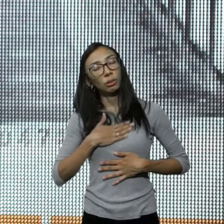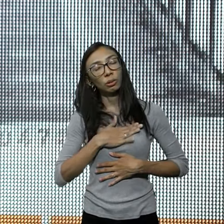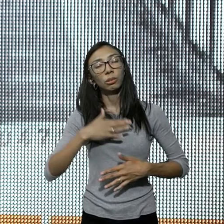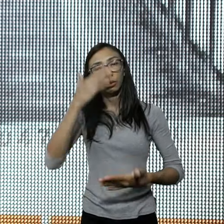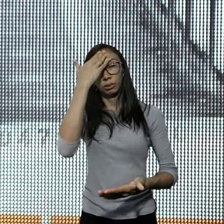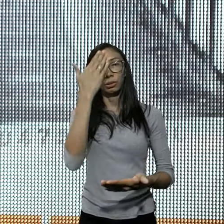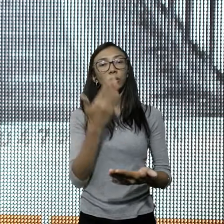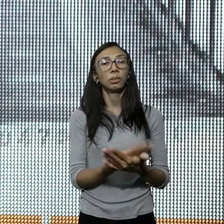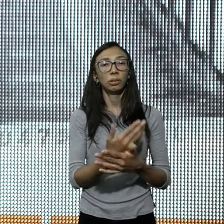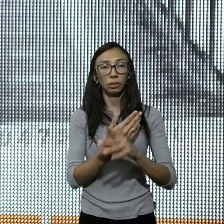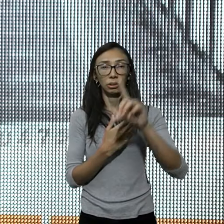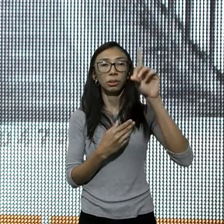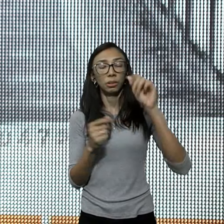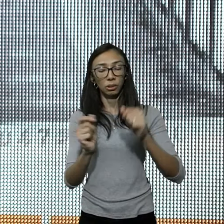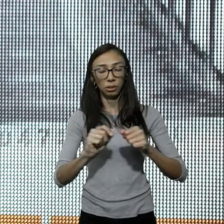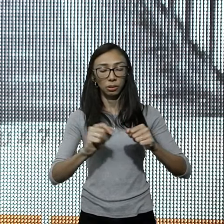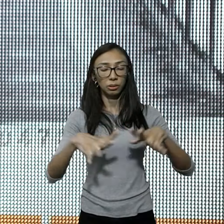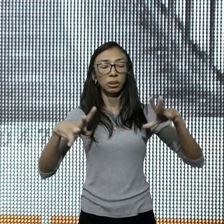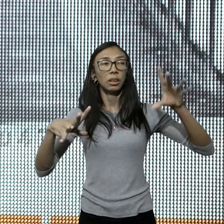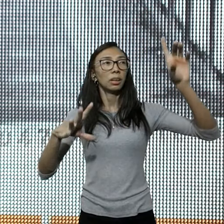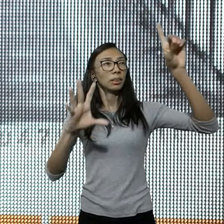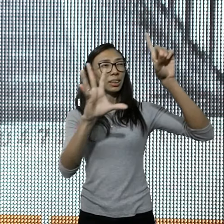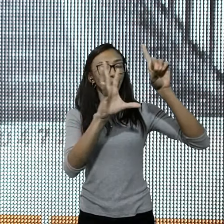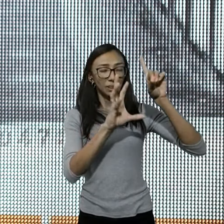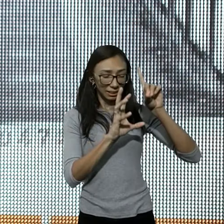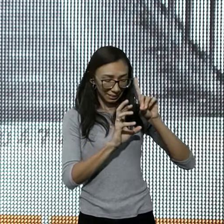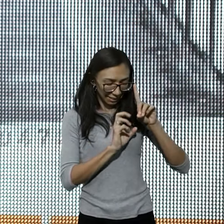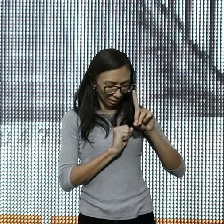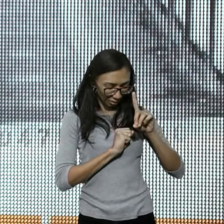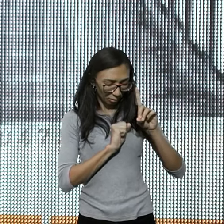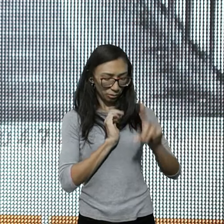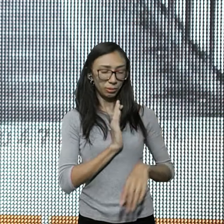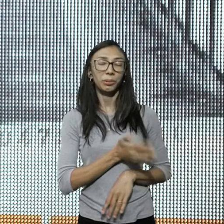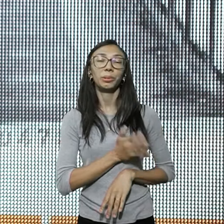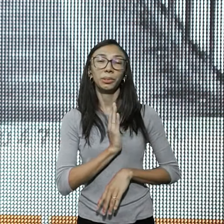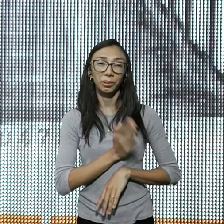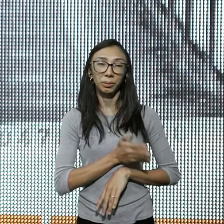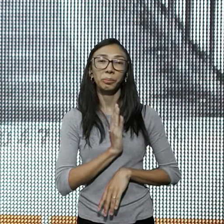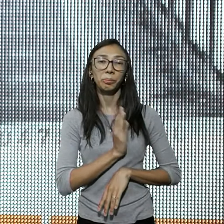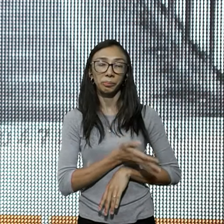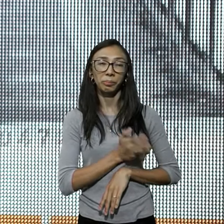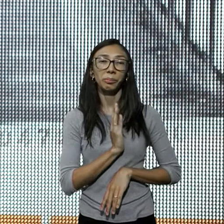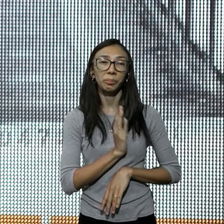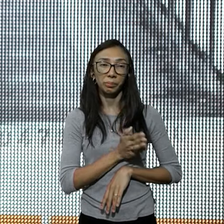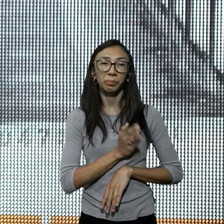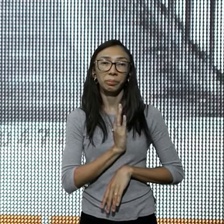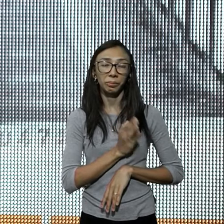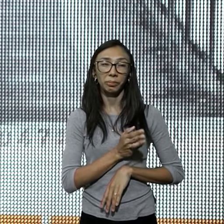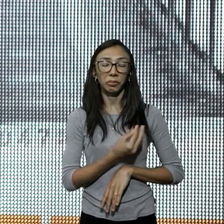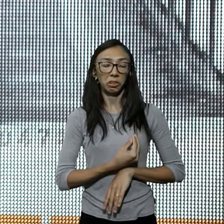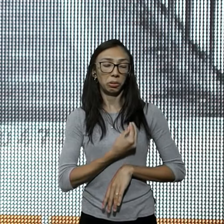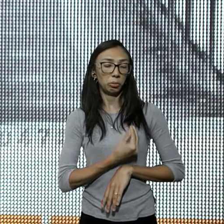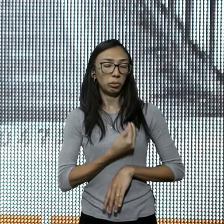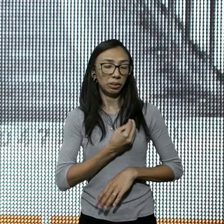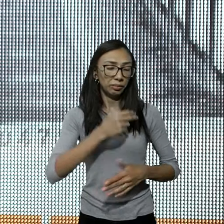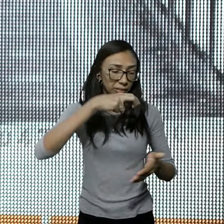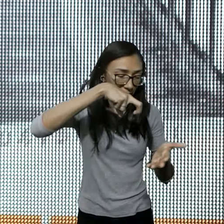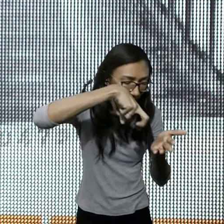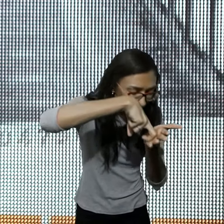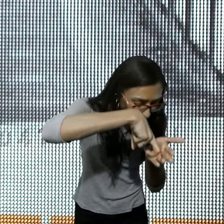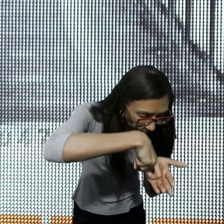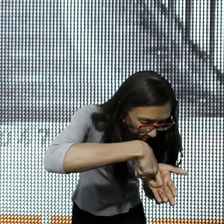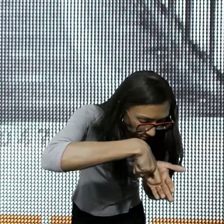Deus pode fazer, mas, amá-lo, de todo o seu coração, viver, uma vida, que se prostra, que se